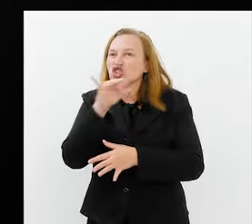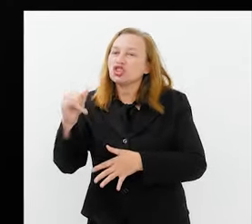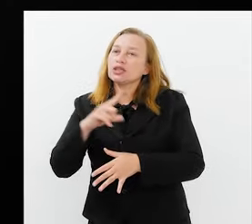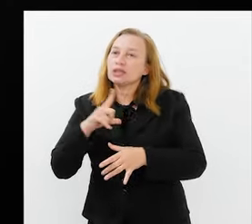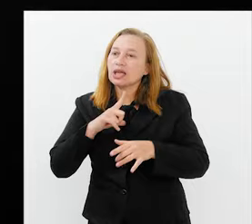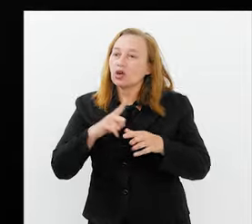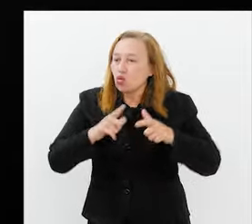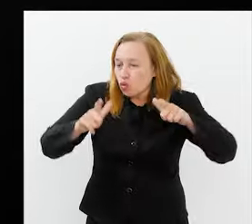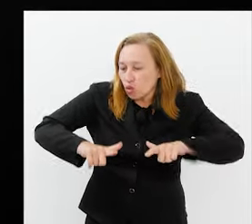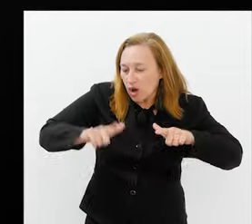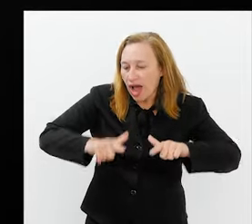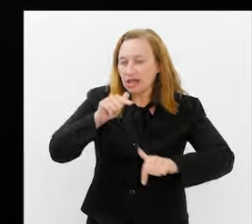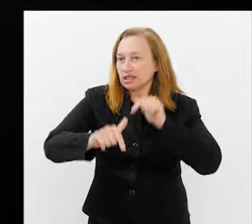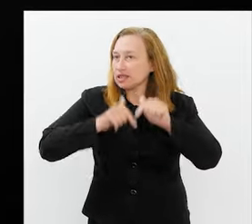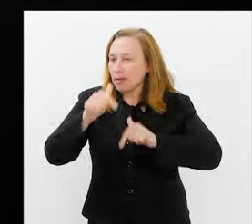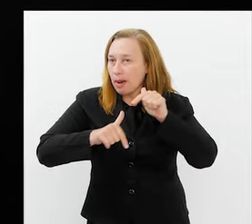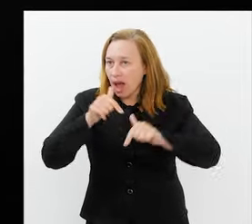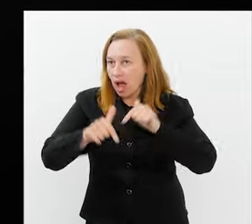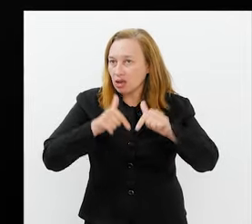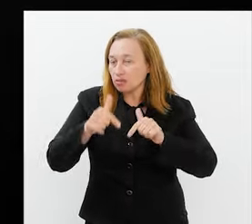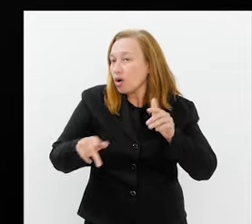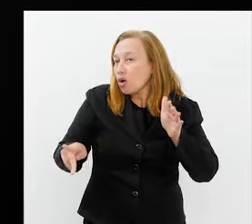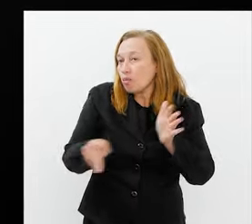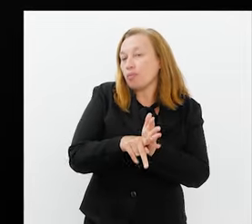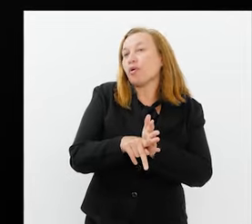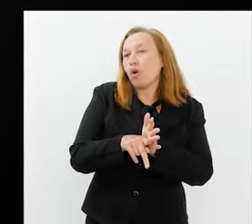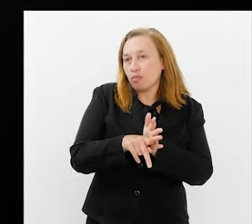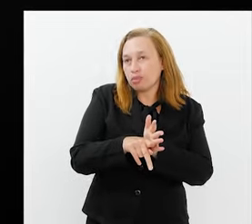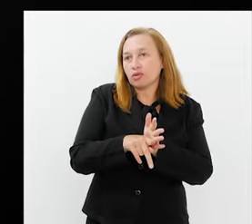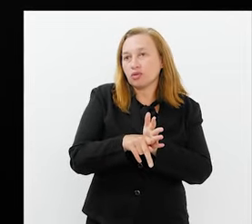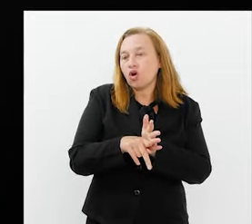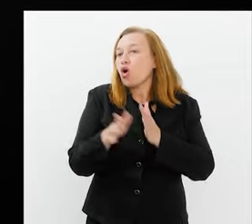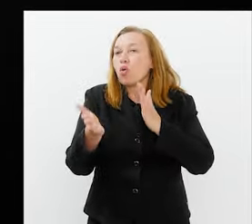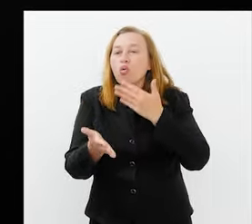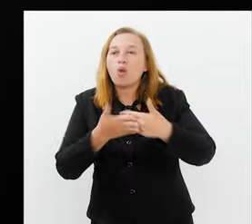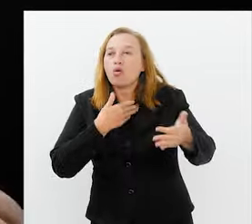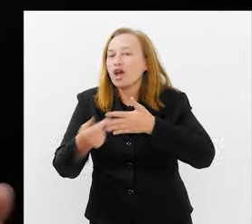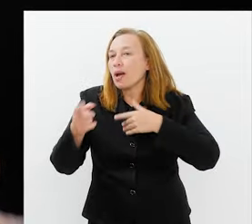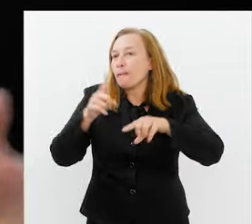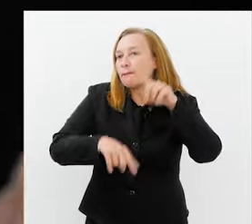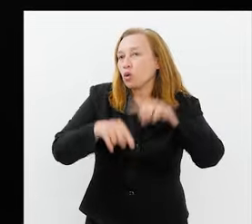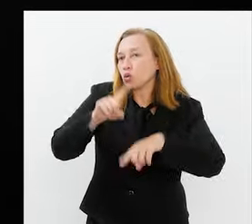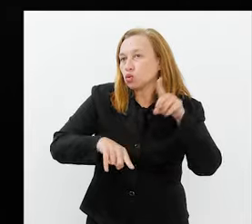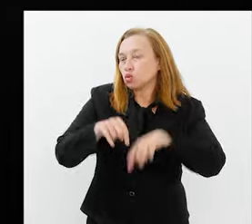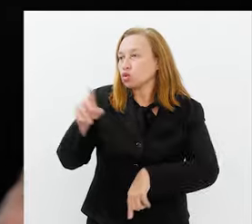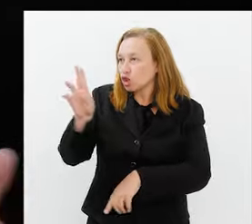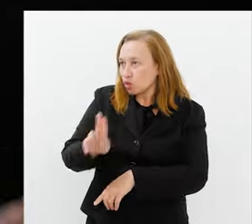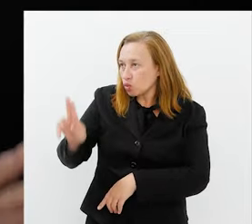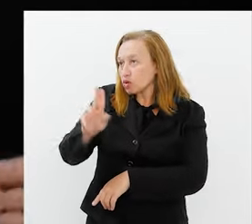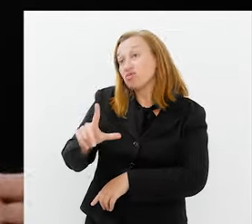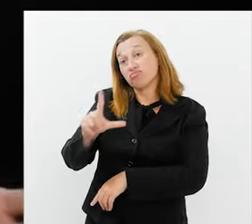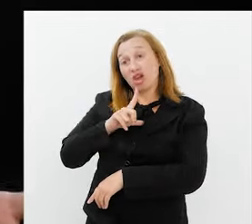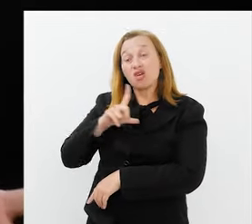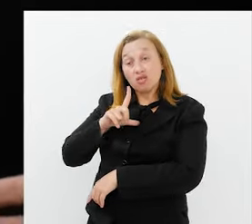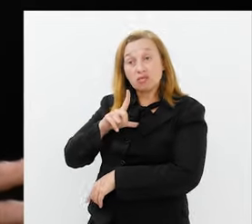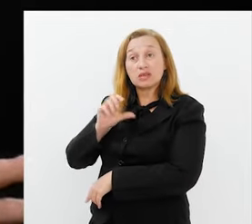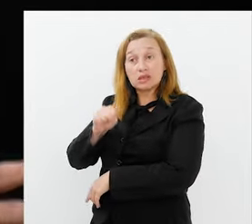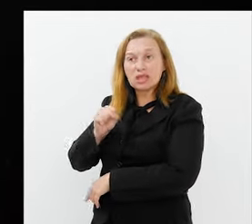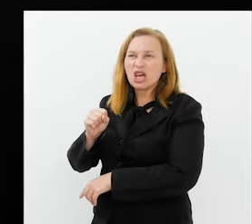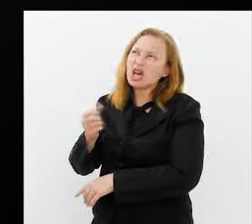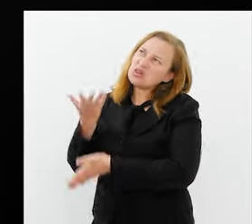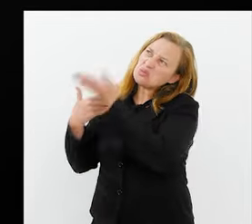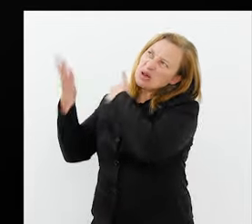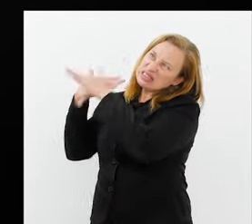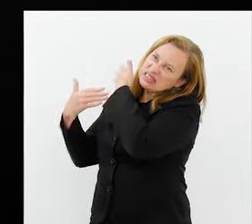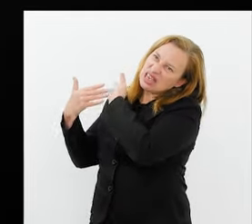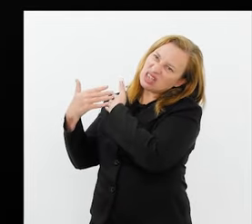eu tenho no meu ateliê produtos que qualquer estúdio de Hollywood tem. Qualquer produto que eles usam, eu tenho aqui. Coisa que há